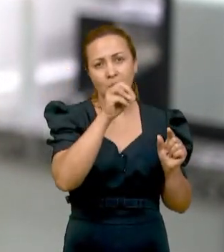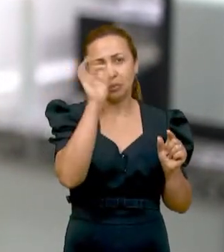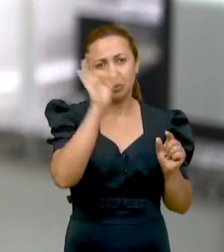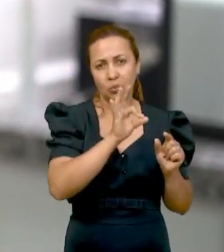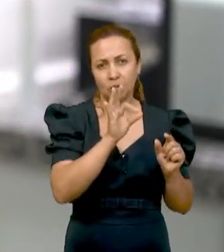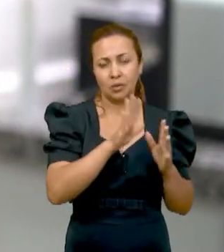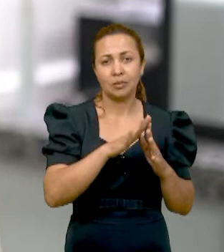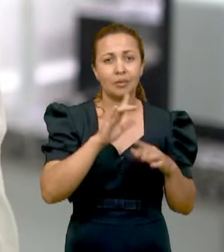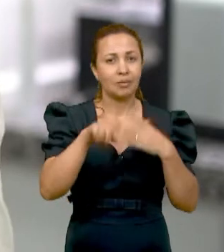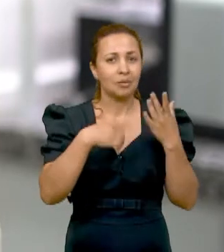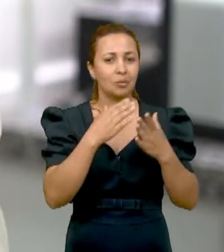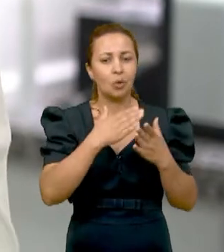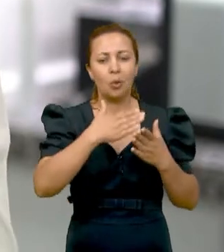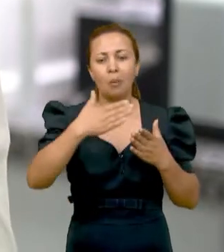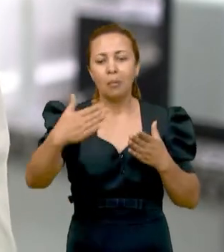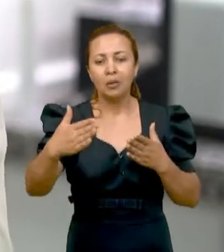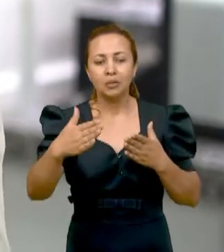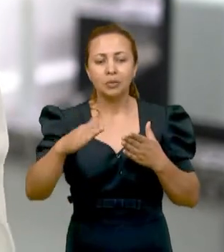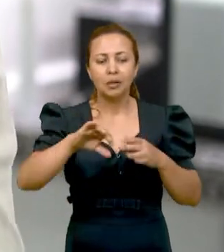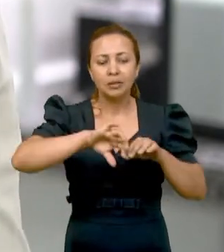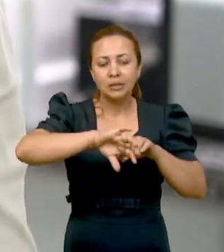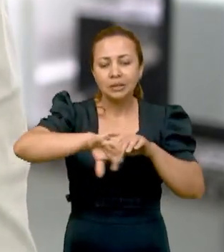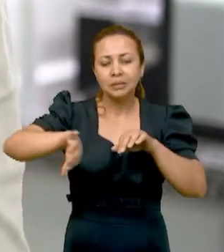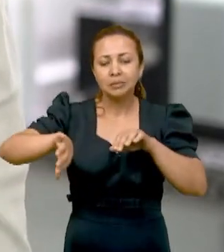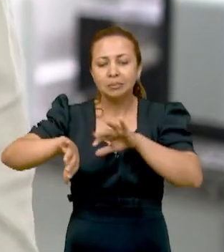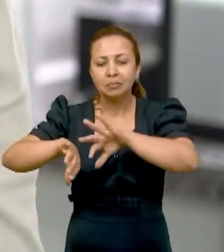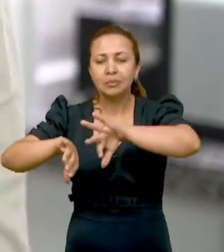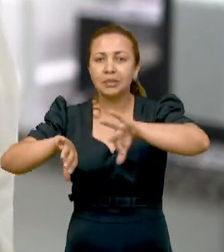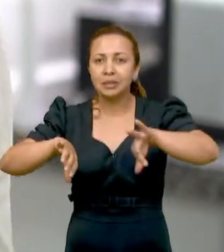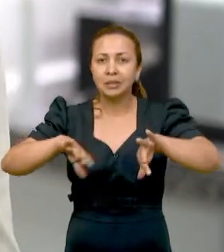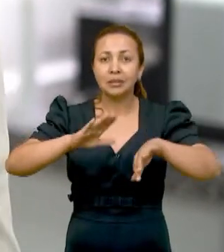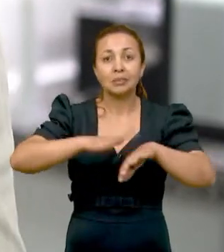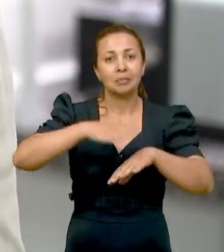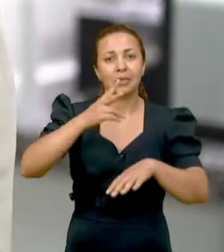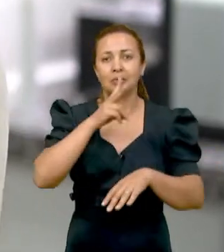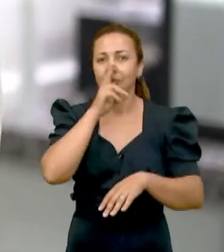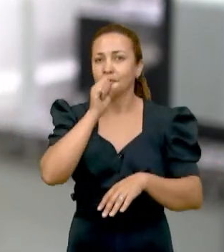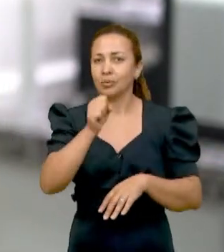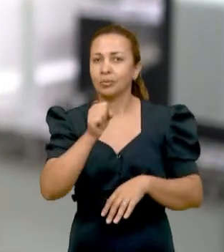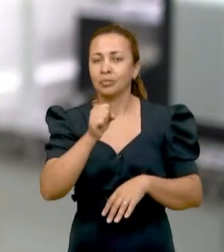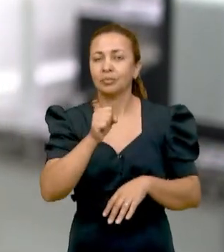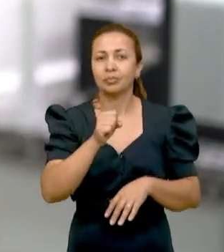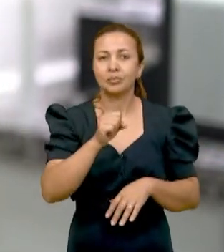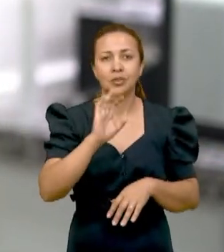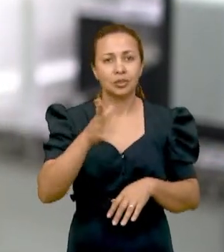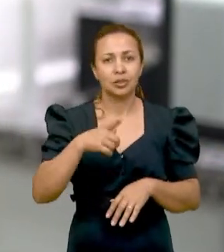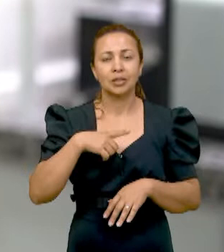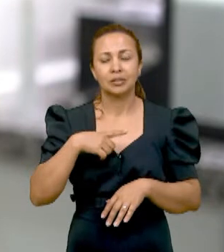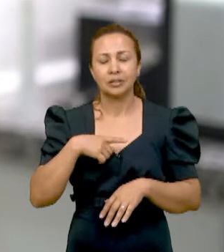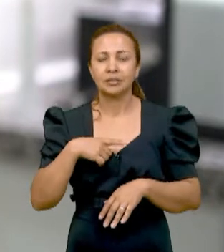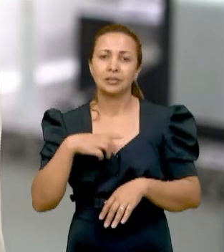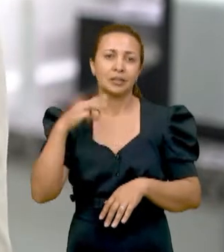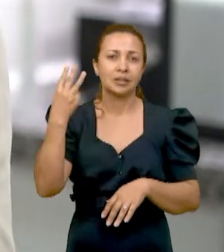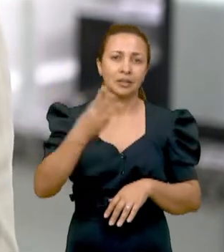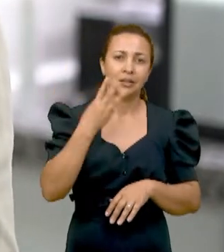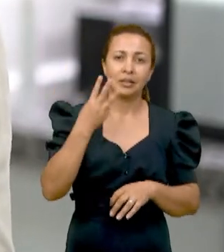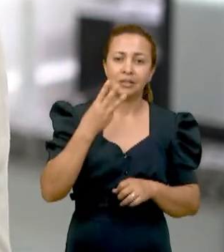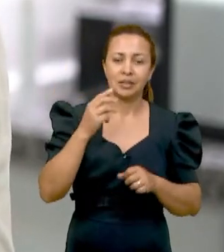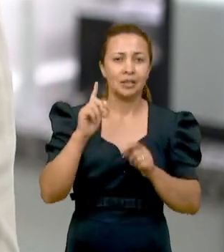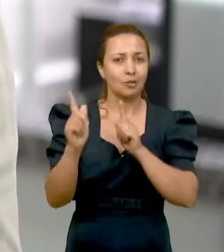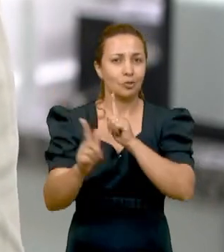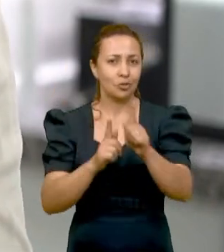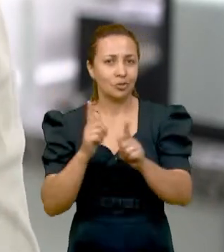50%. A partir daí, a gente começou, então, a selecionar os materiais mais tolerantes. A gente já está em torno da terceira